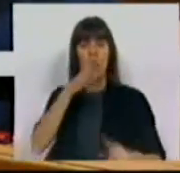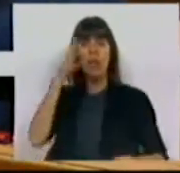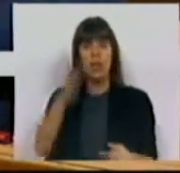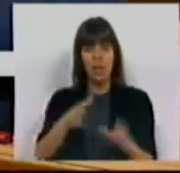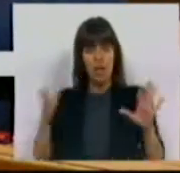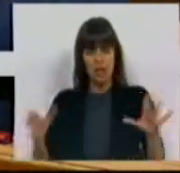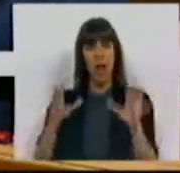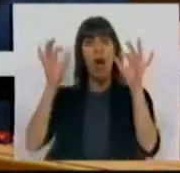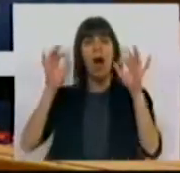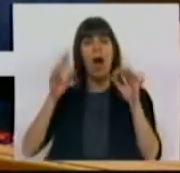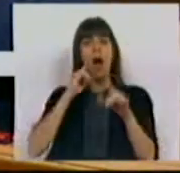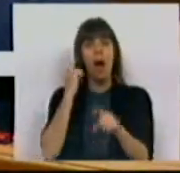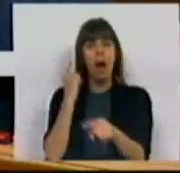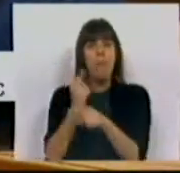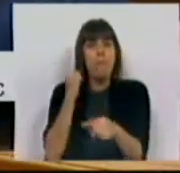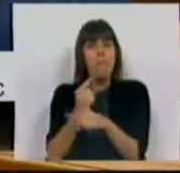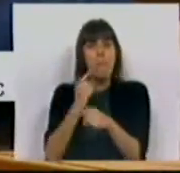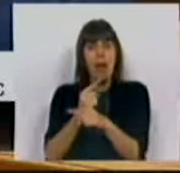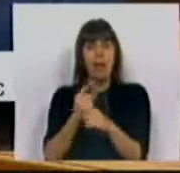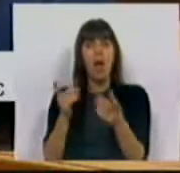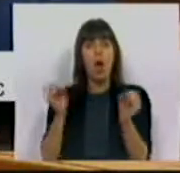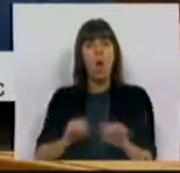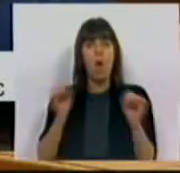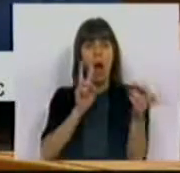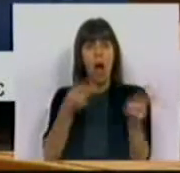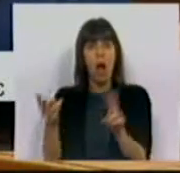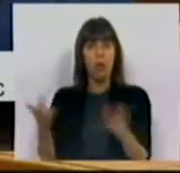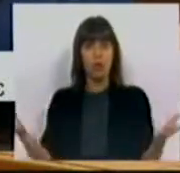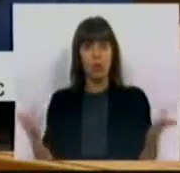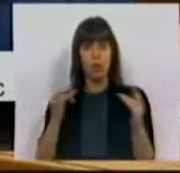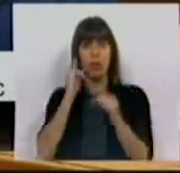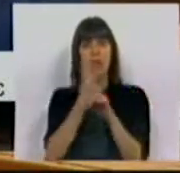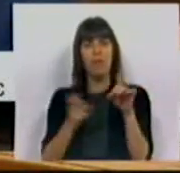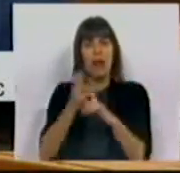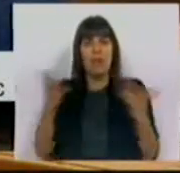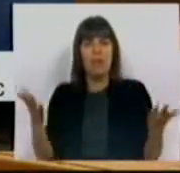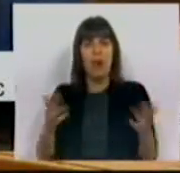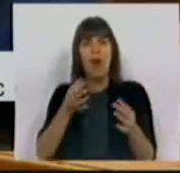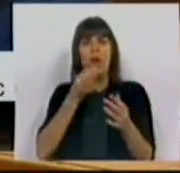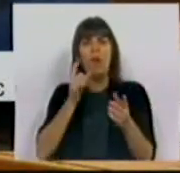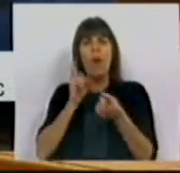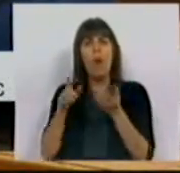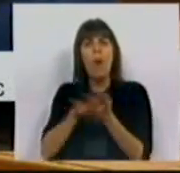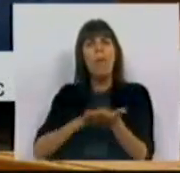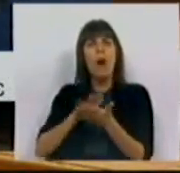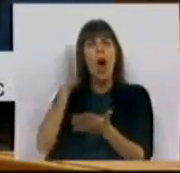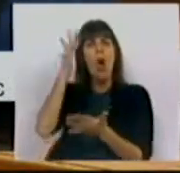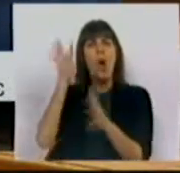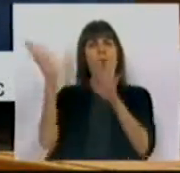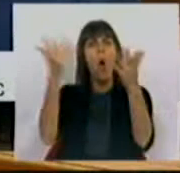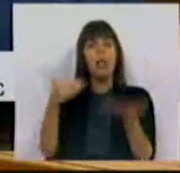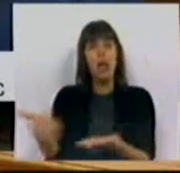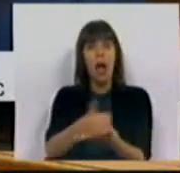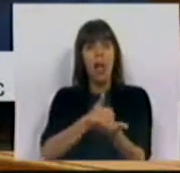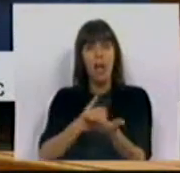dizem que a CAVA vai se manter igual porque não vai haver alterações da inflação. Ô Sr. Ministro, sobre o que é baseia estes números? Onde é que estão